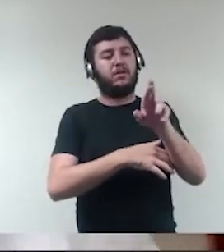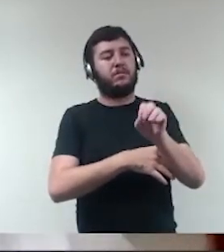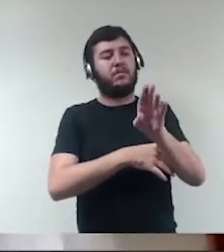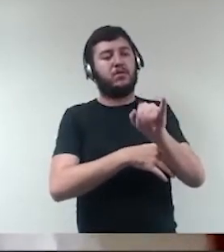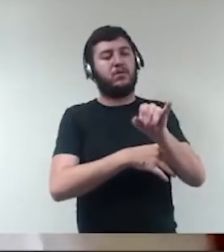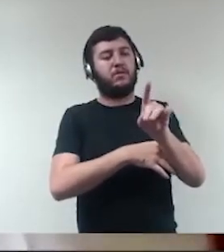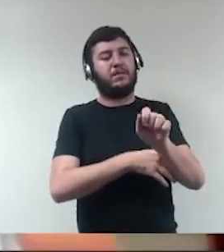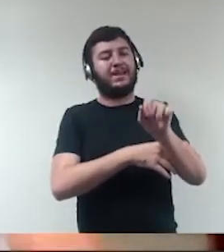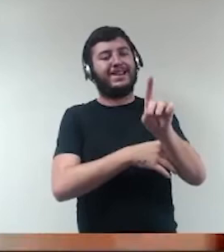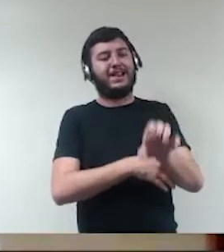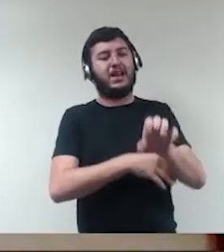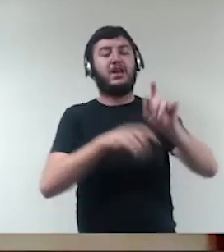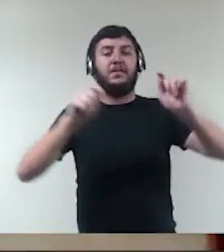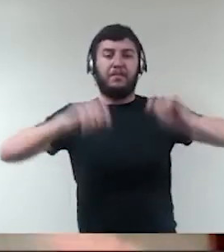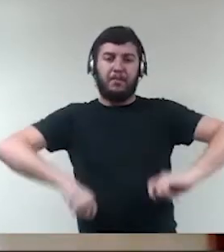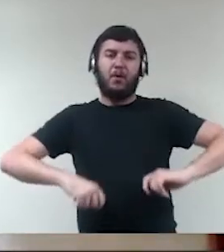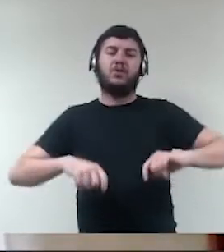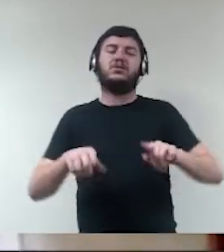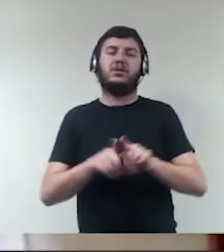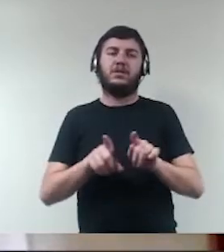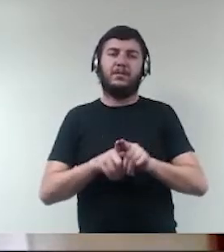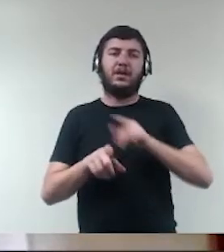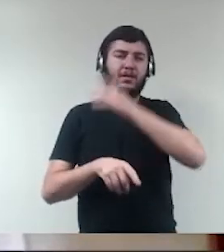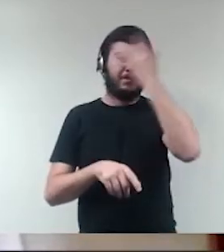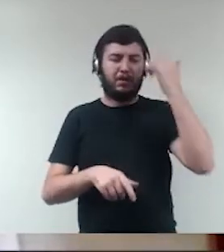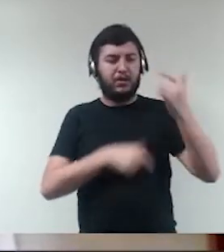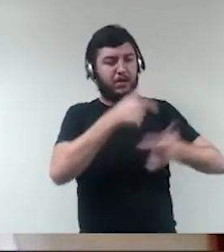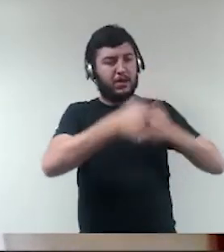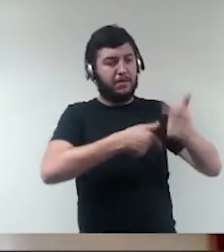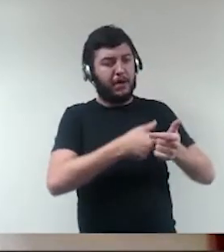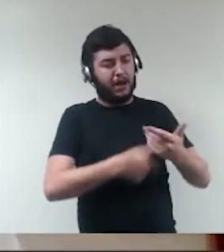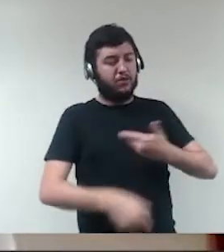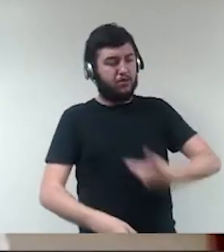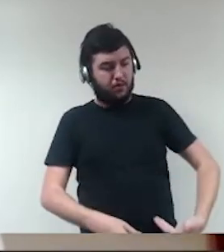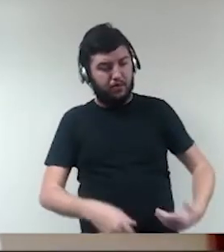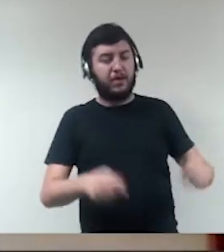agentes públicos e o reverso dessa lei de improbidade